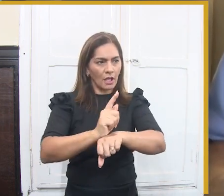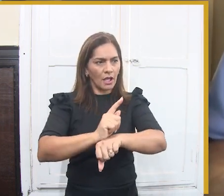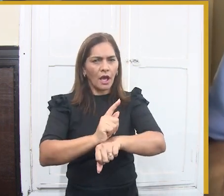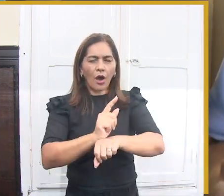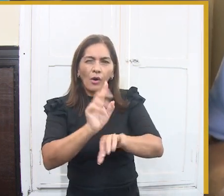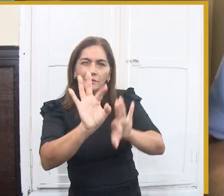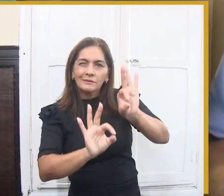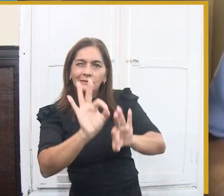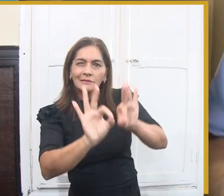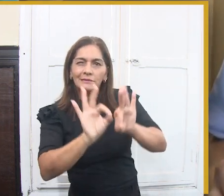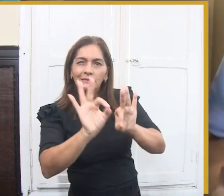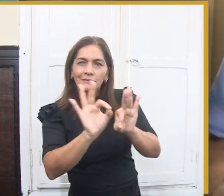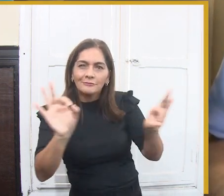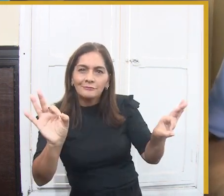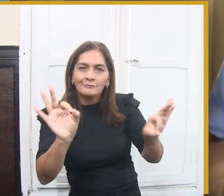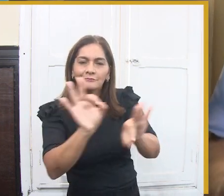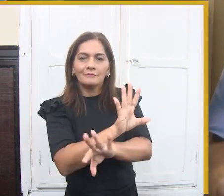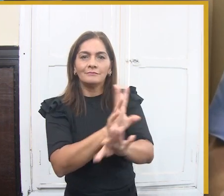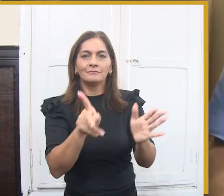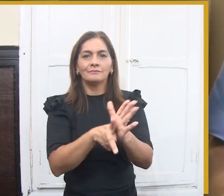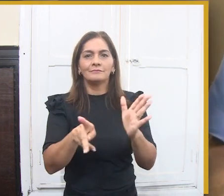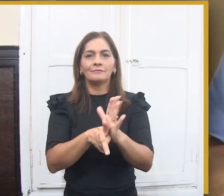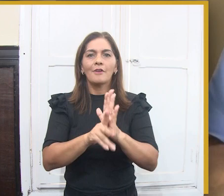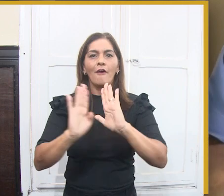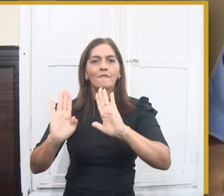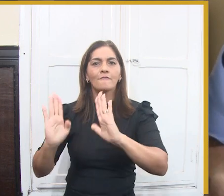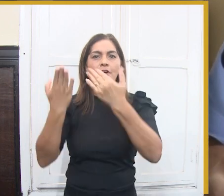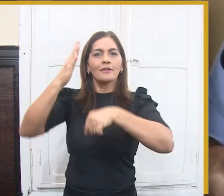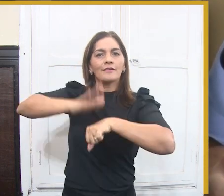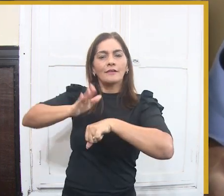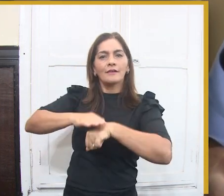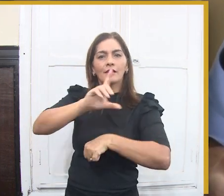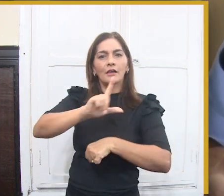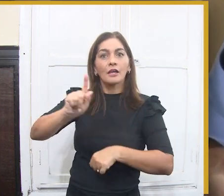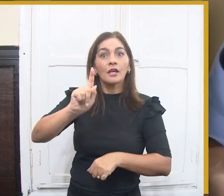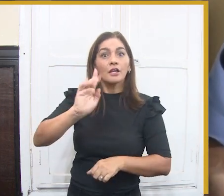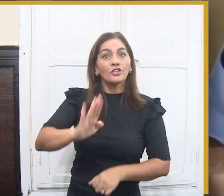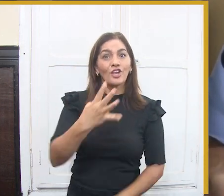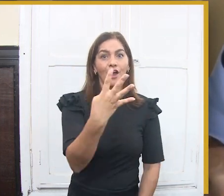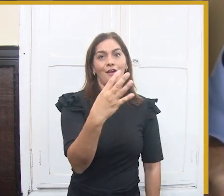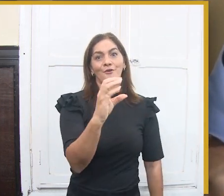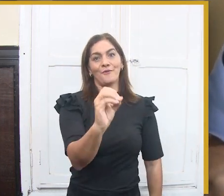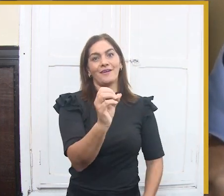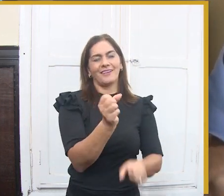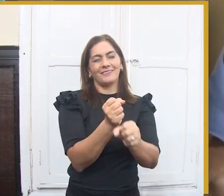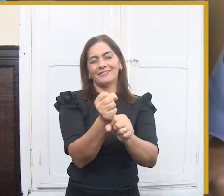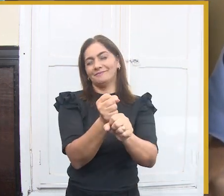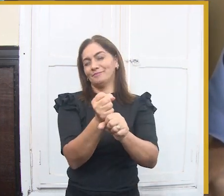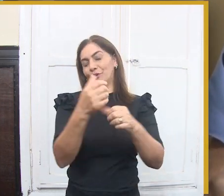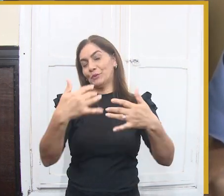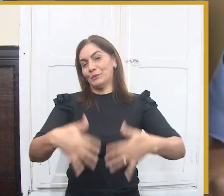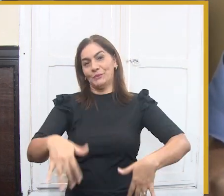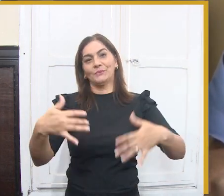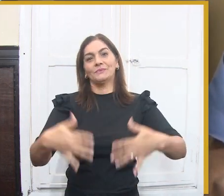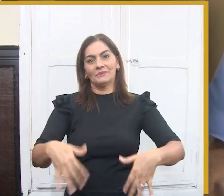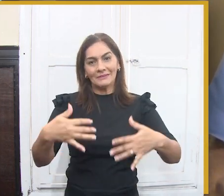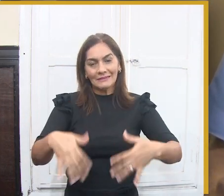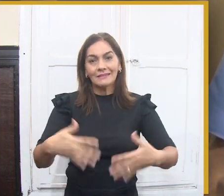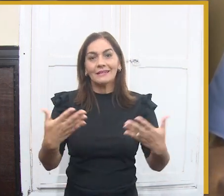visão e que enxerga sempre ali e visualiza essa grande oportunidade que nós temos,